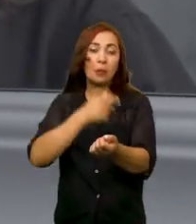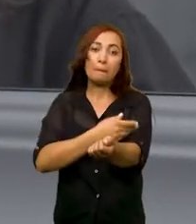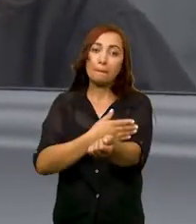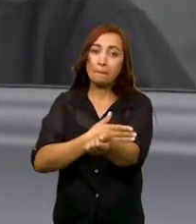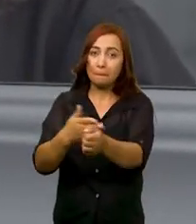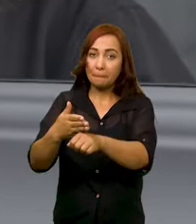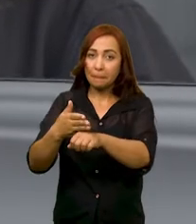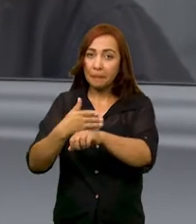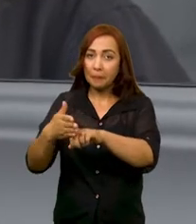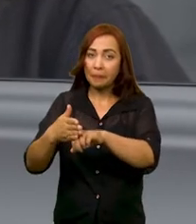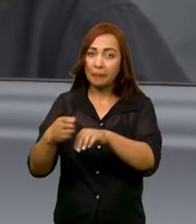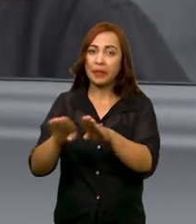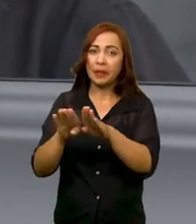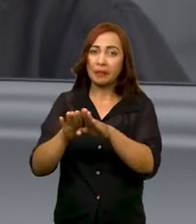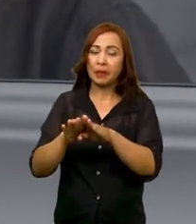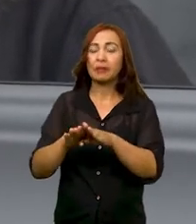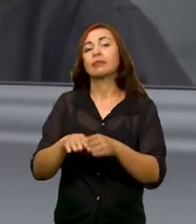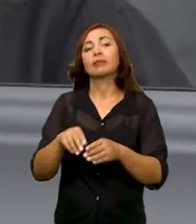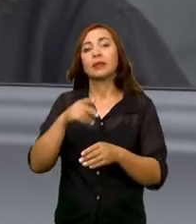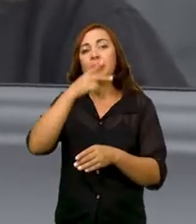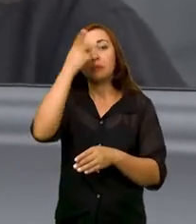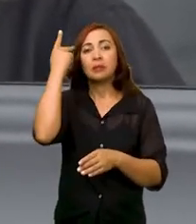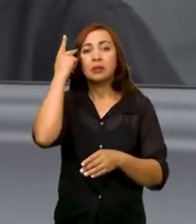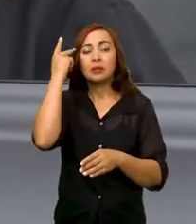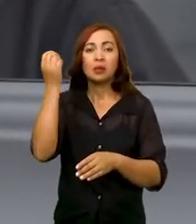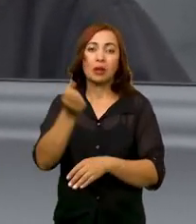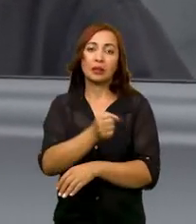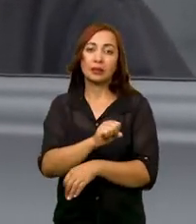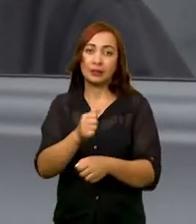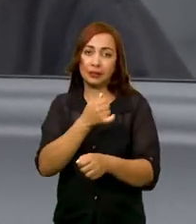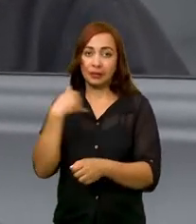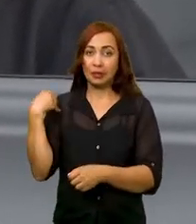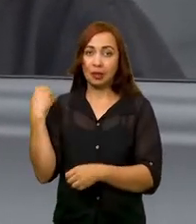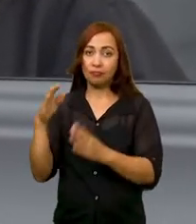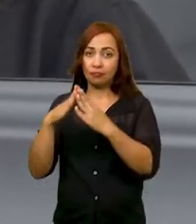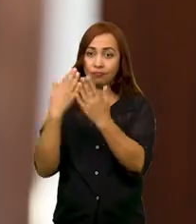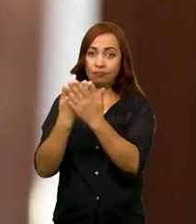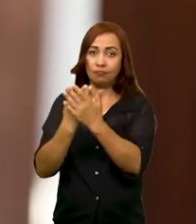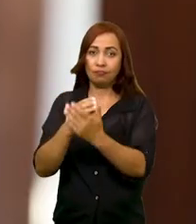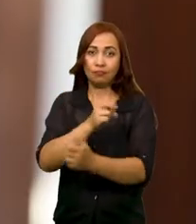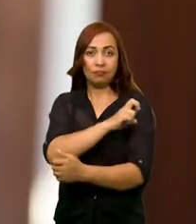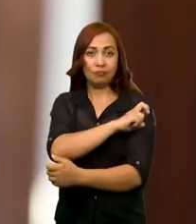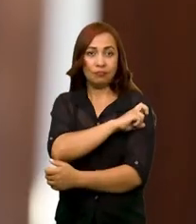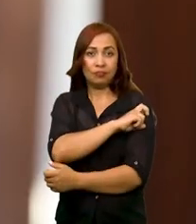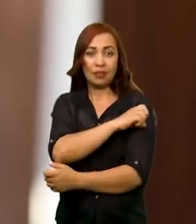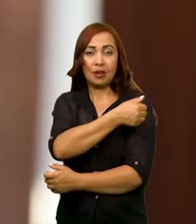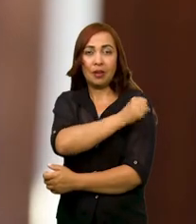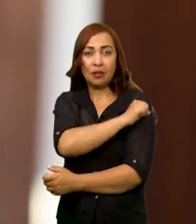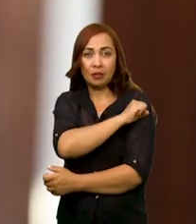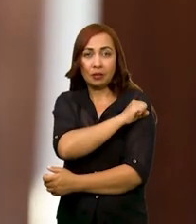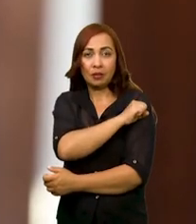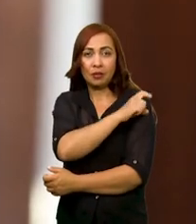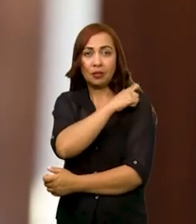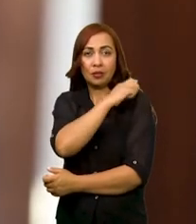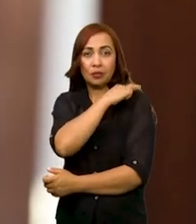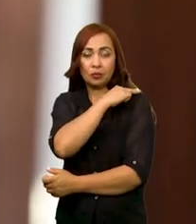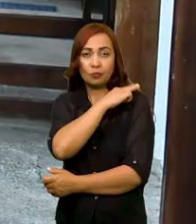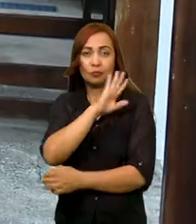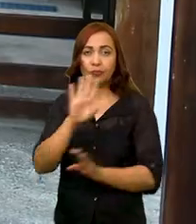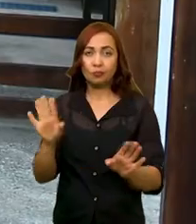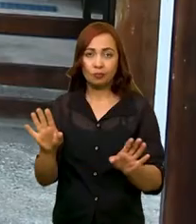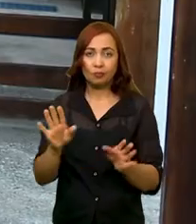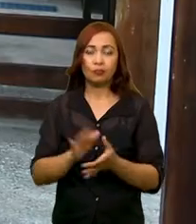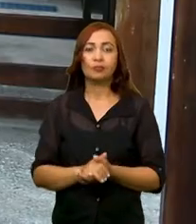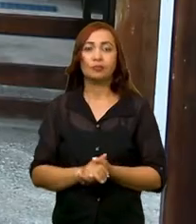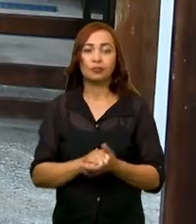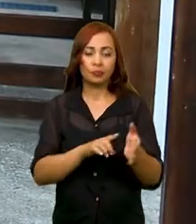parda. Sobre a escolaridade, pessoas da quinta, a oitava série completa do ensino fundamental e também do ensino mais incompleto.